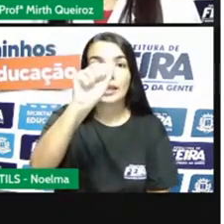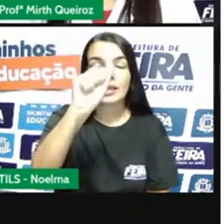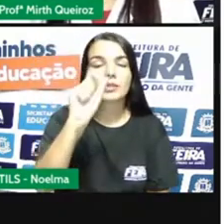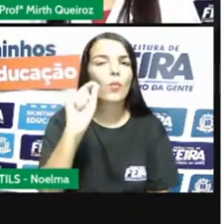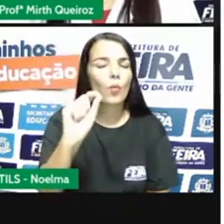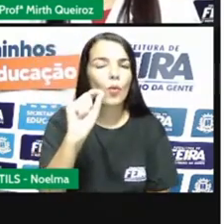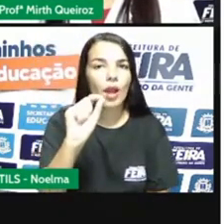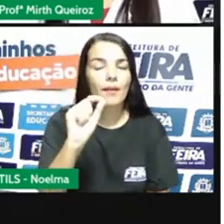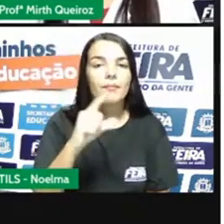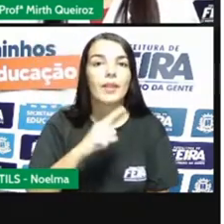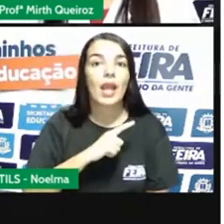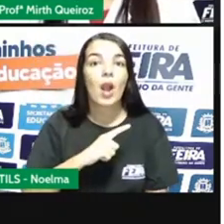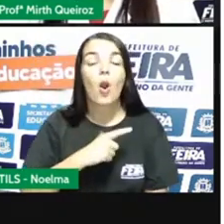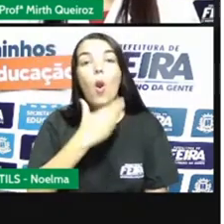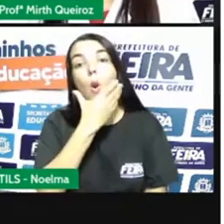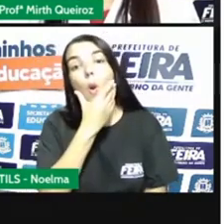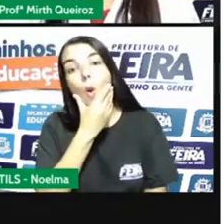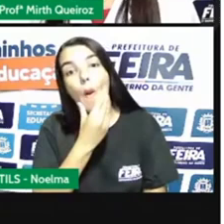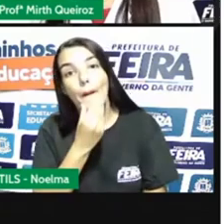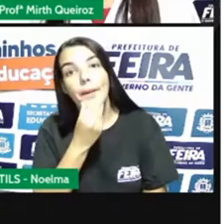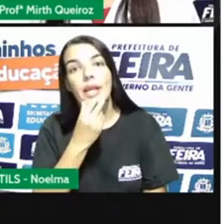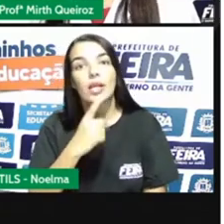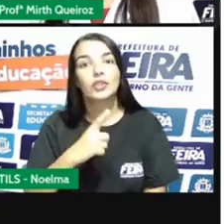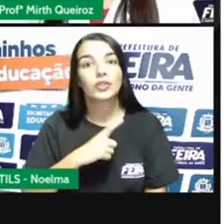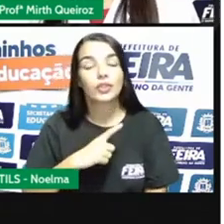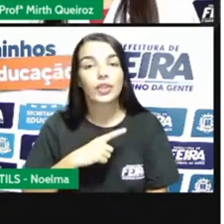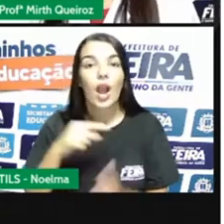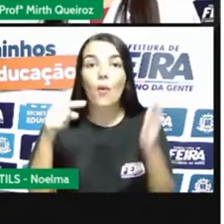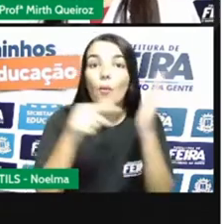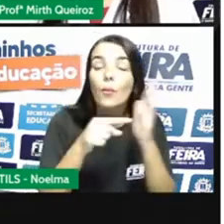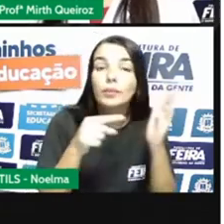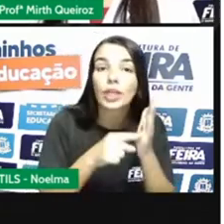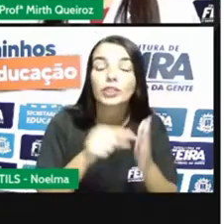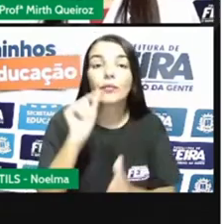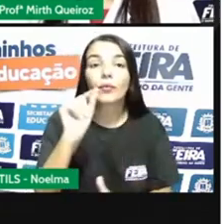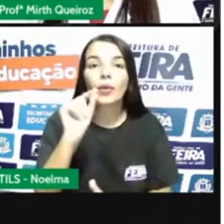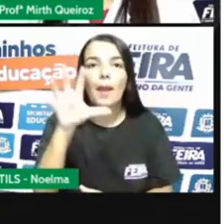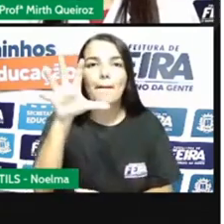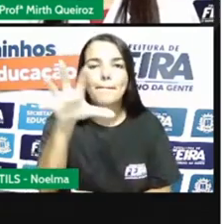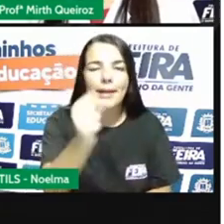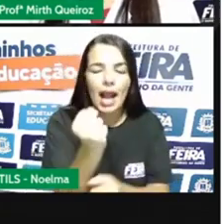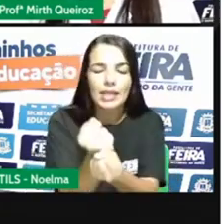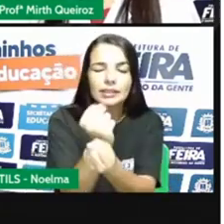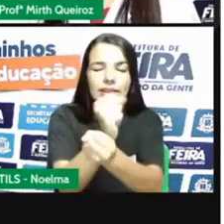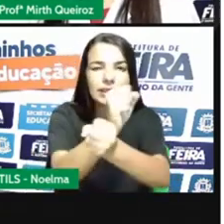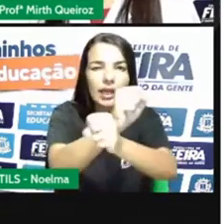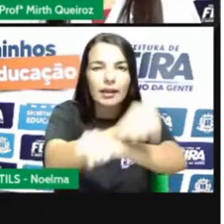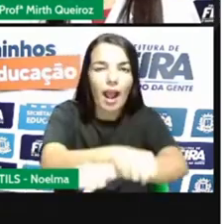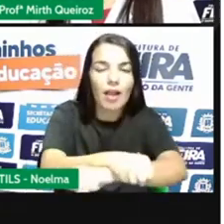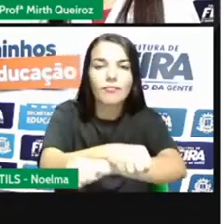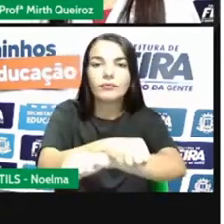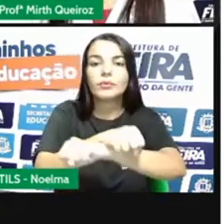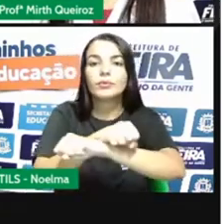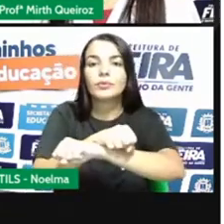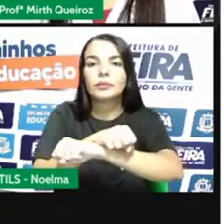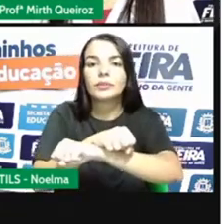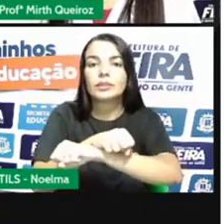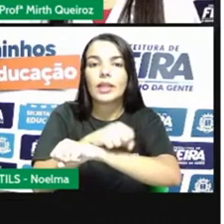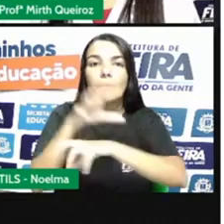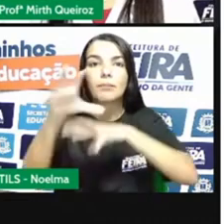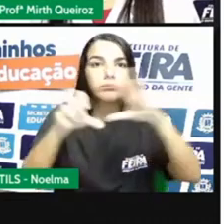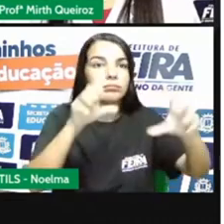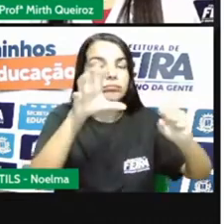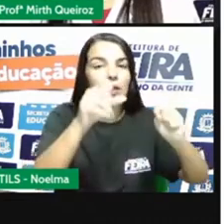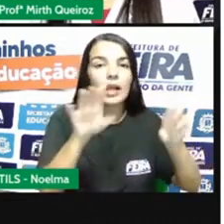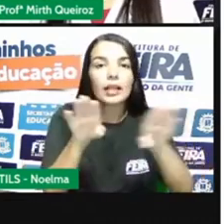que tinham o objetivo de capturar escravos fugitivos, aprisionar indígenas e também saíam em